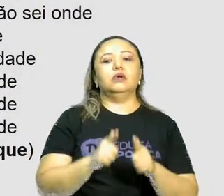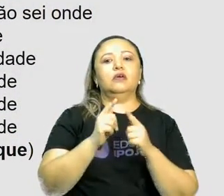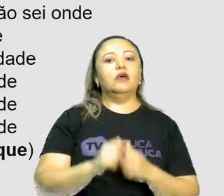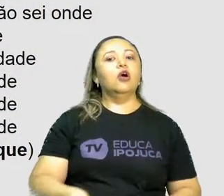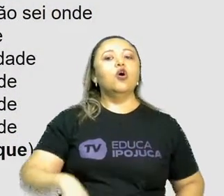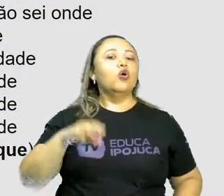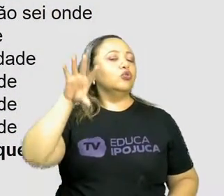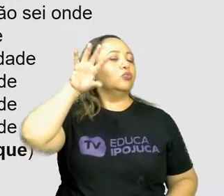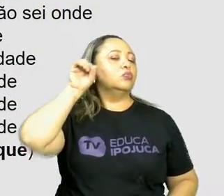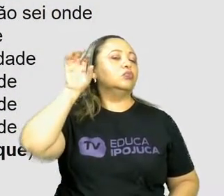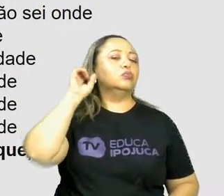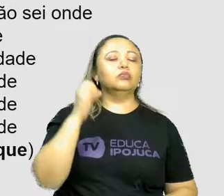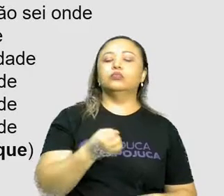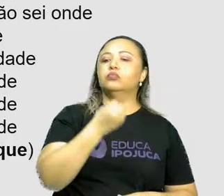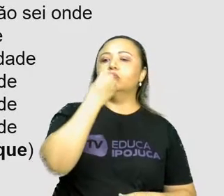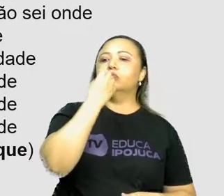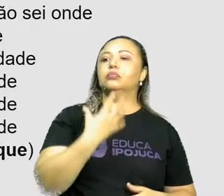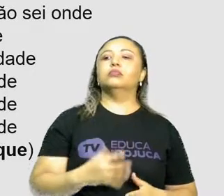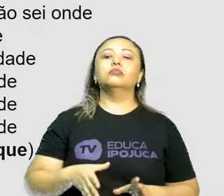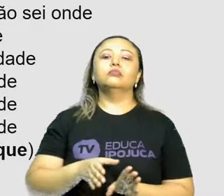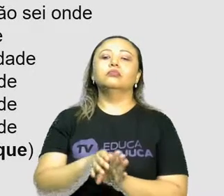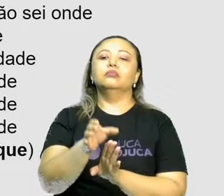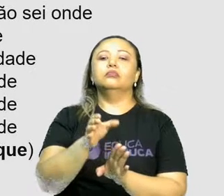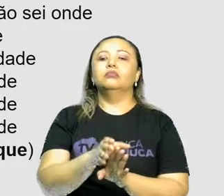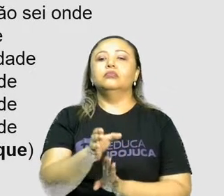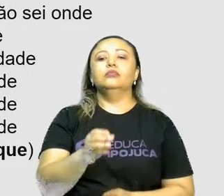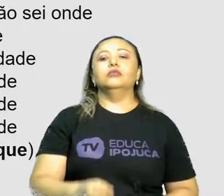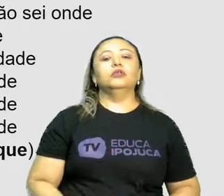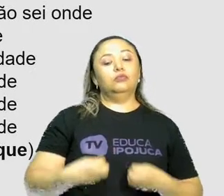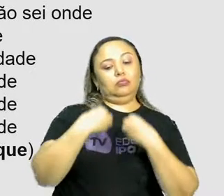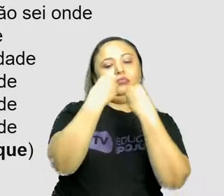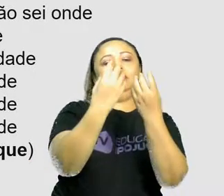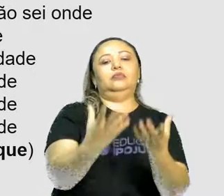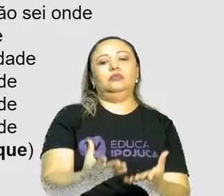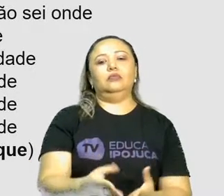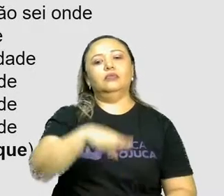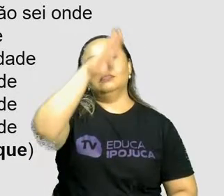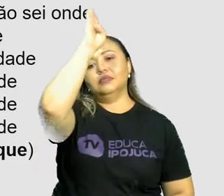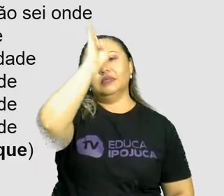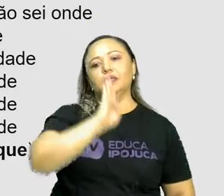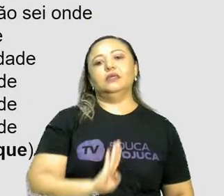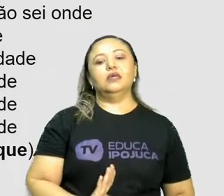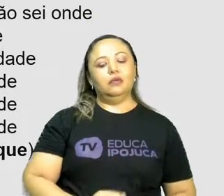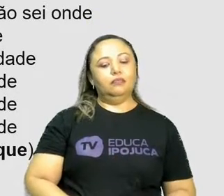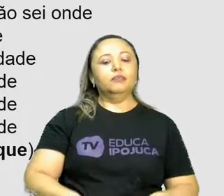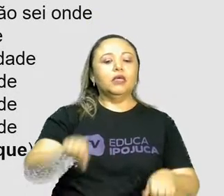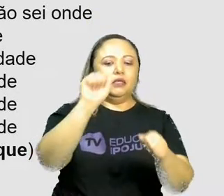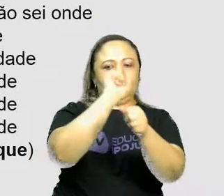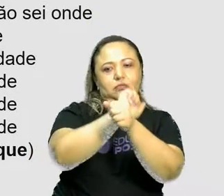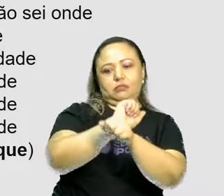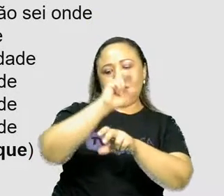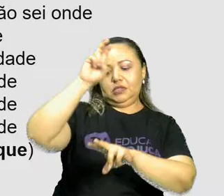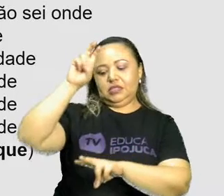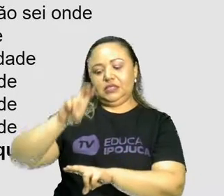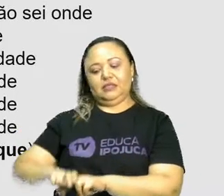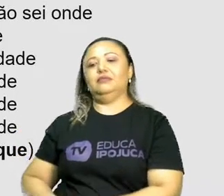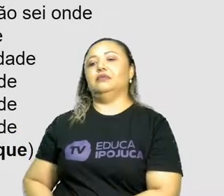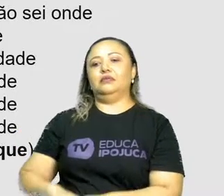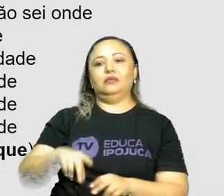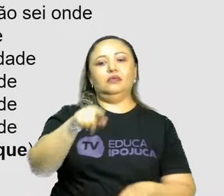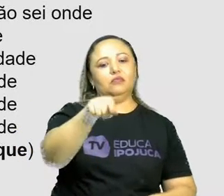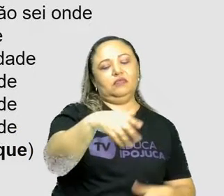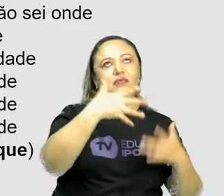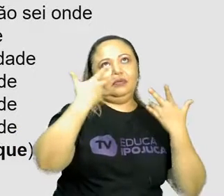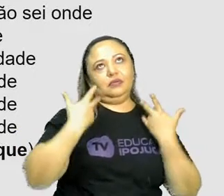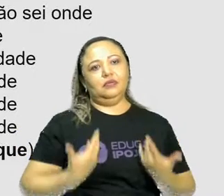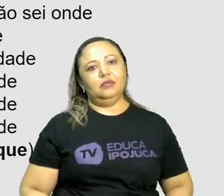graça. Inútil dormir, que a dor não passa. Espere sentado, ou você se cansa. Está aprovado, quem